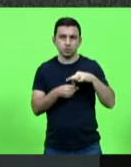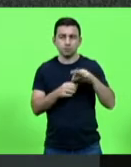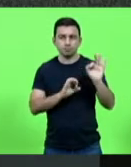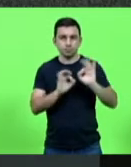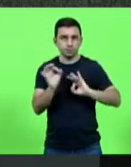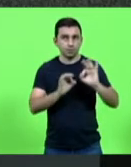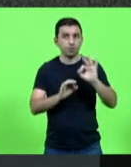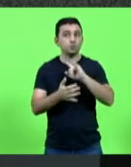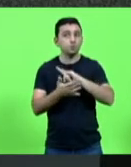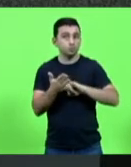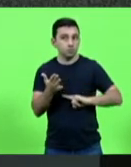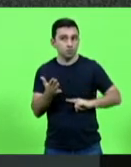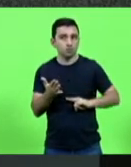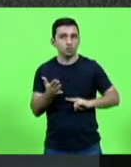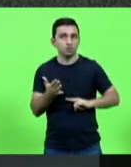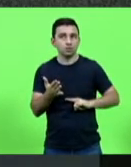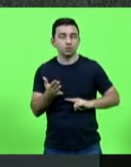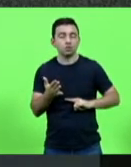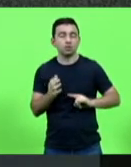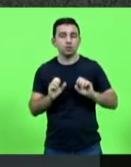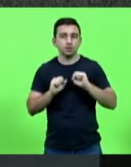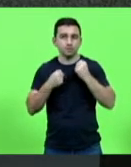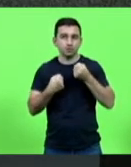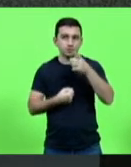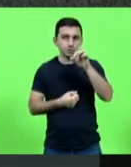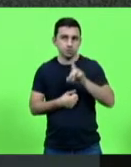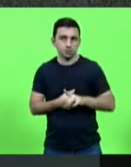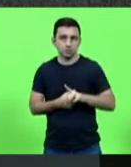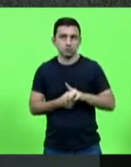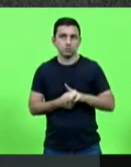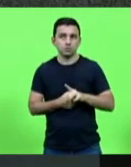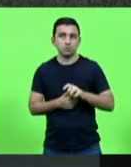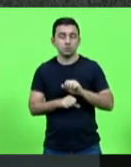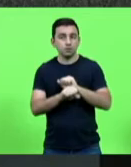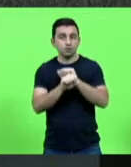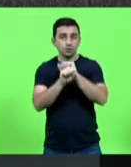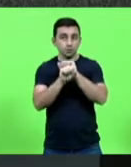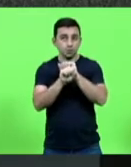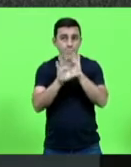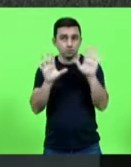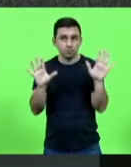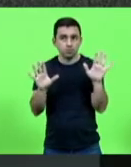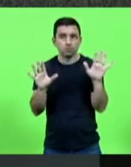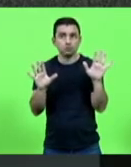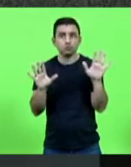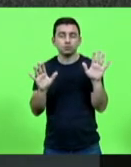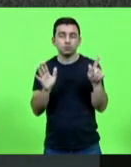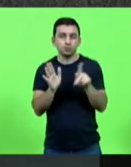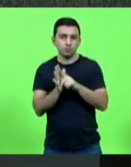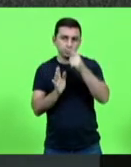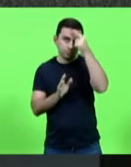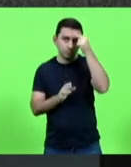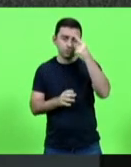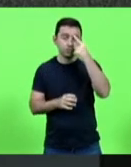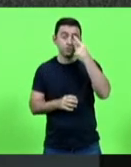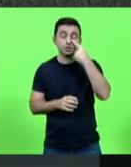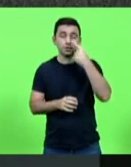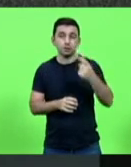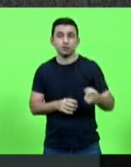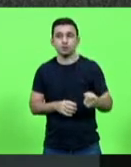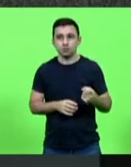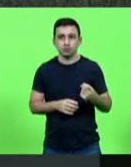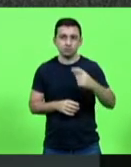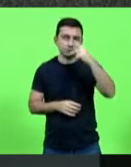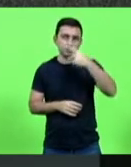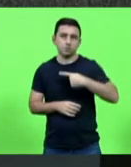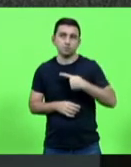necessários à defesa de direitos ou para esclarecimento de situações acadêmicas de interesse pessoal. Do voto.